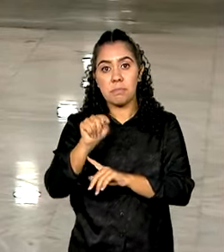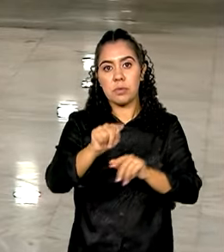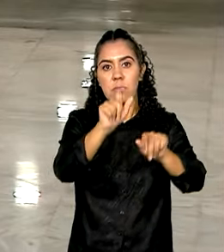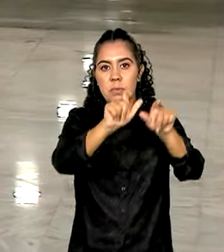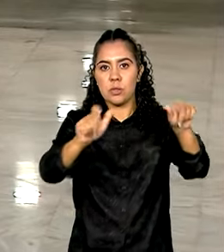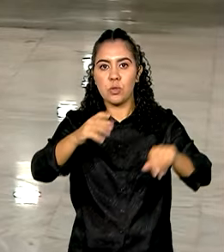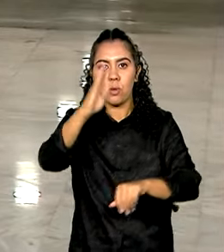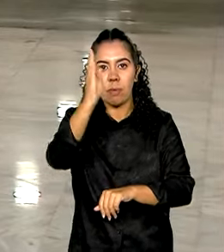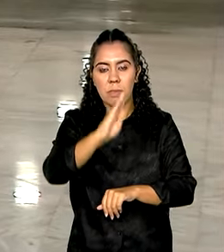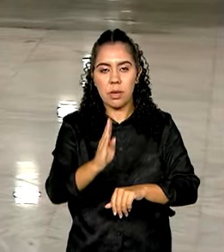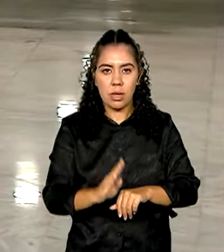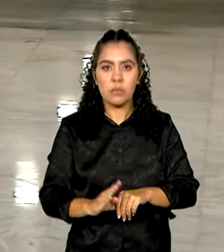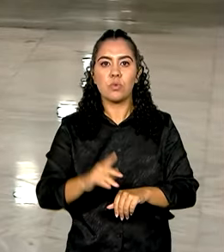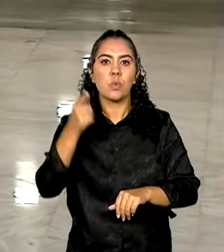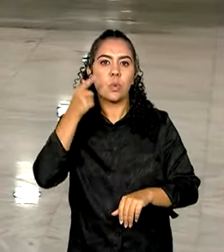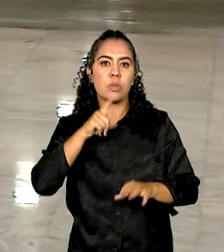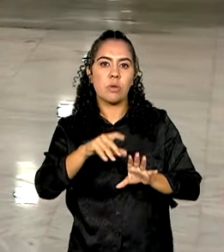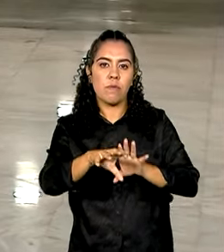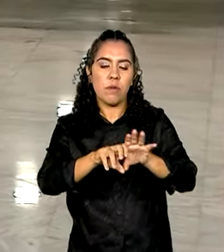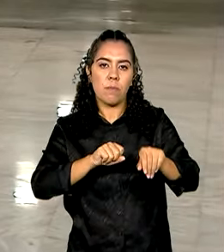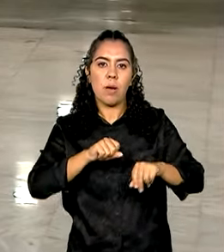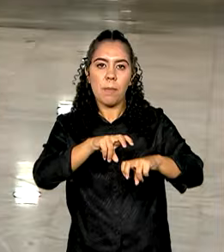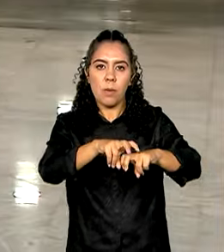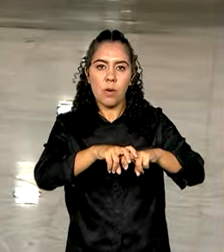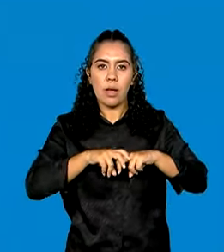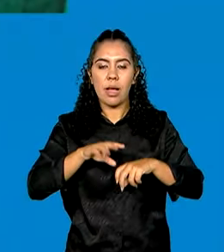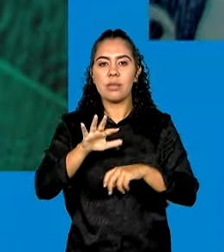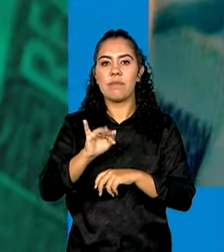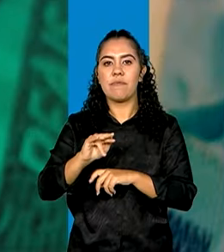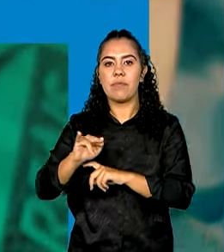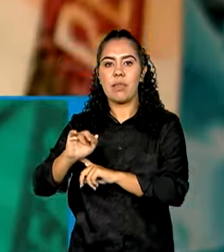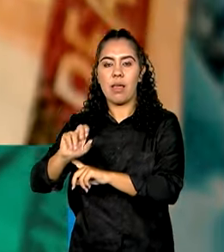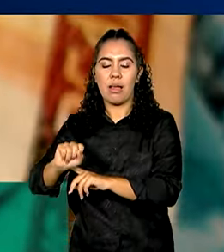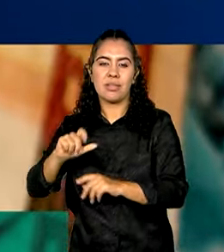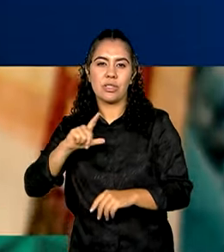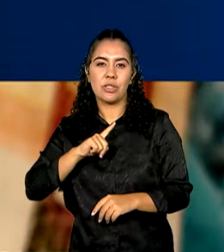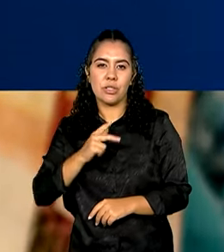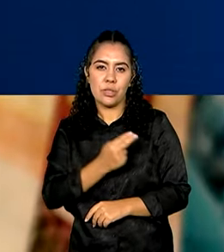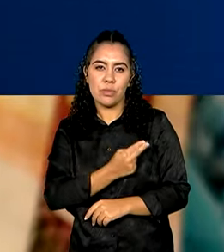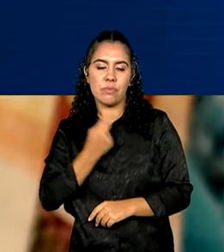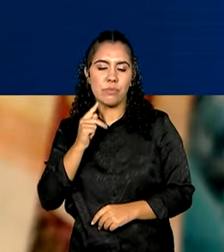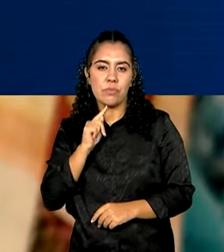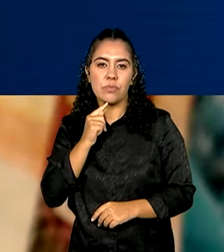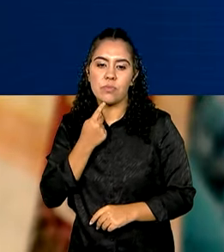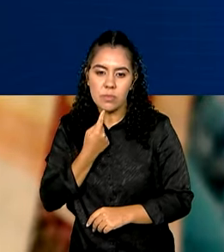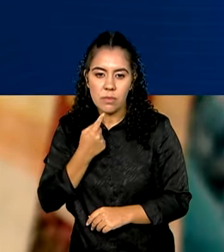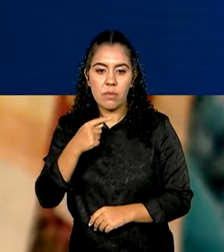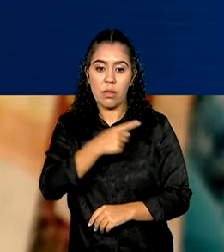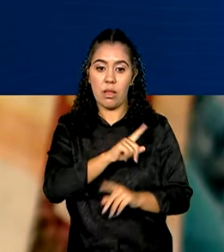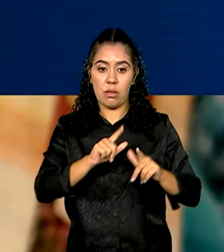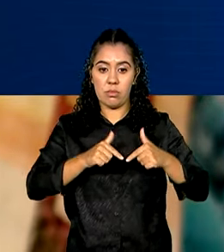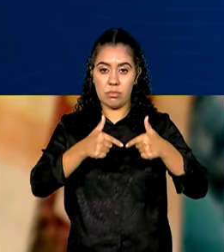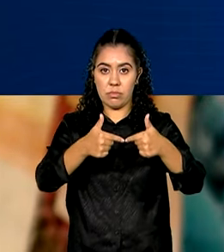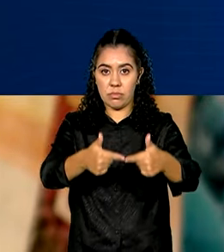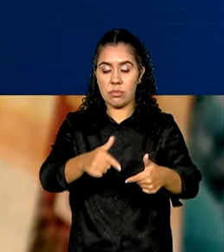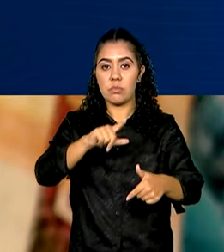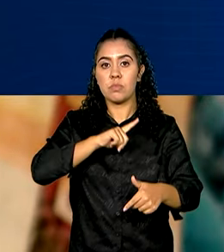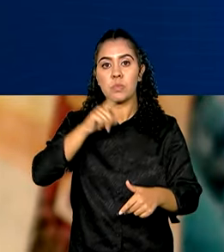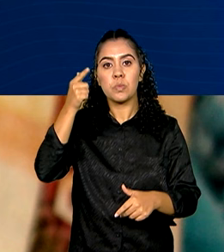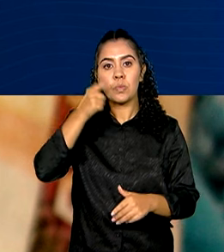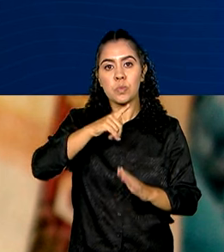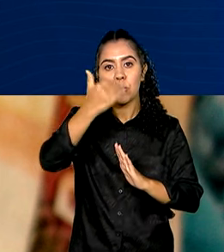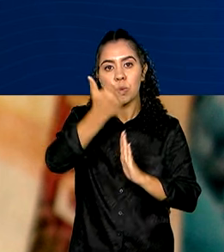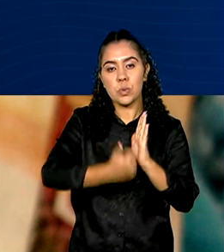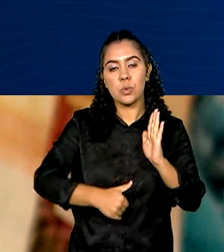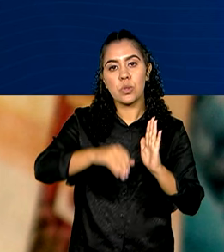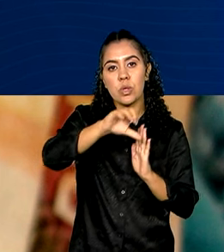formados por meio do programa, que estavam inadimplentes. A iniciativa, que oferece 99% de desconto na dívida